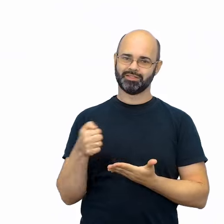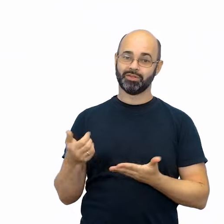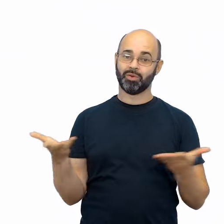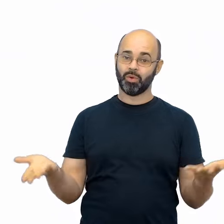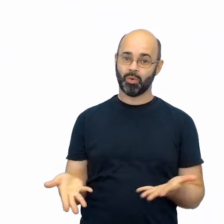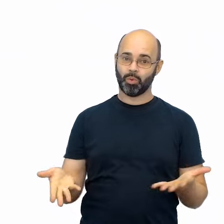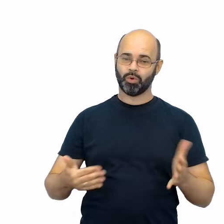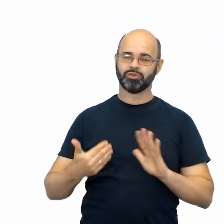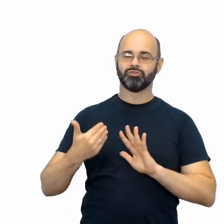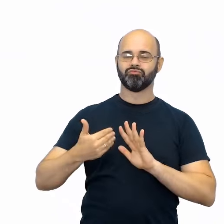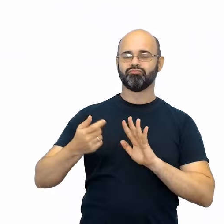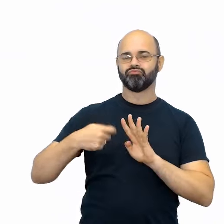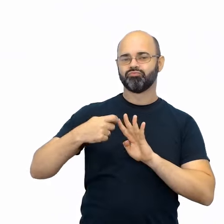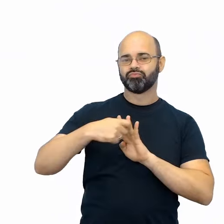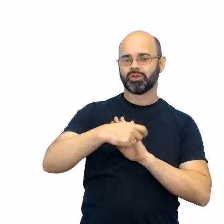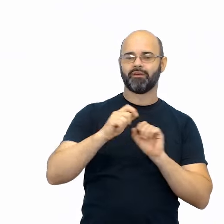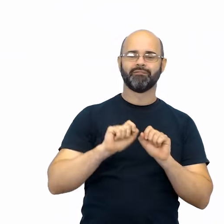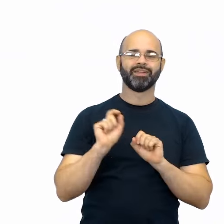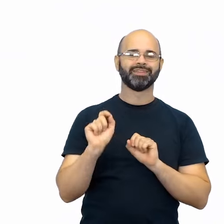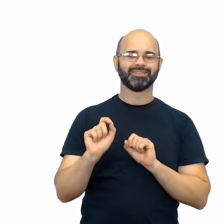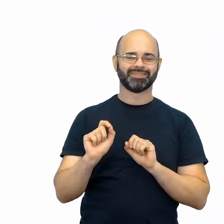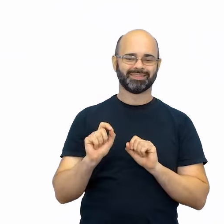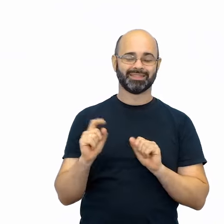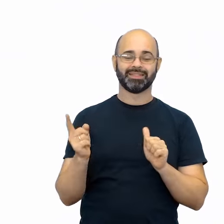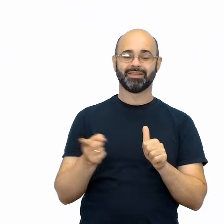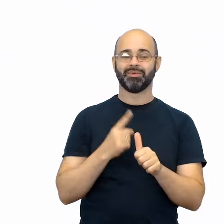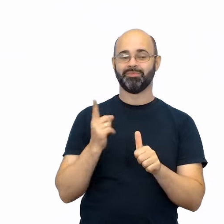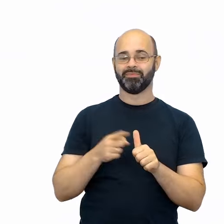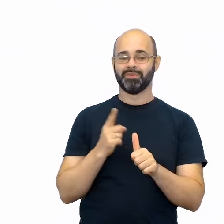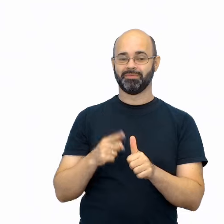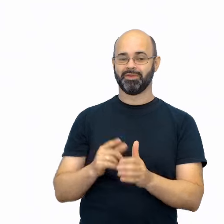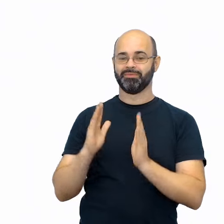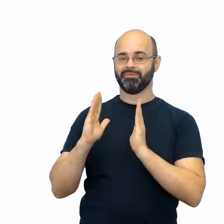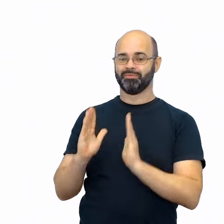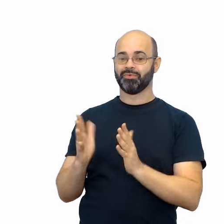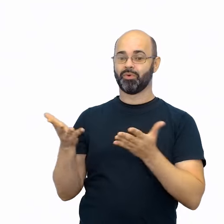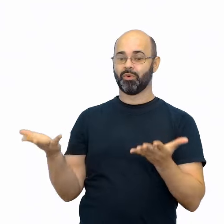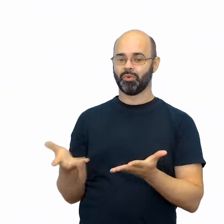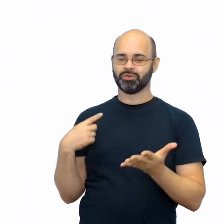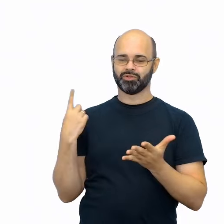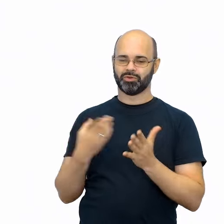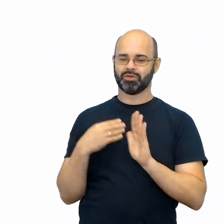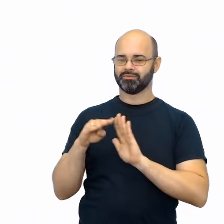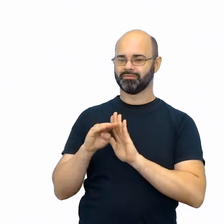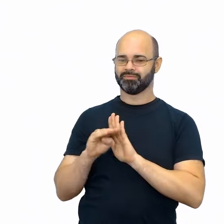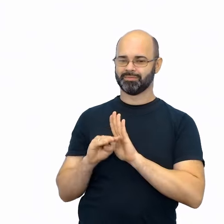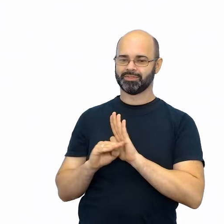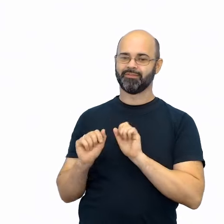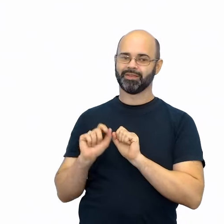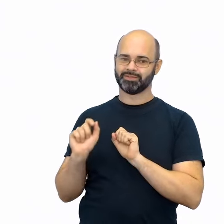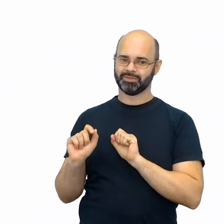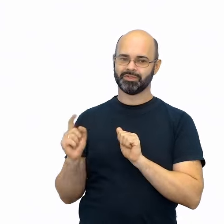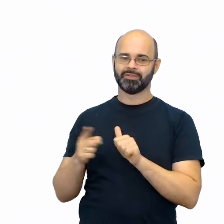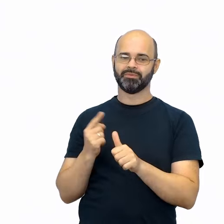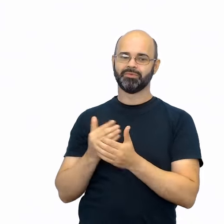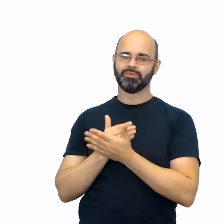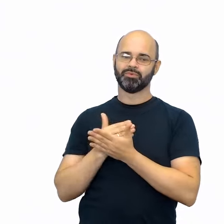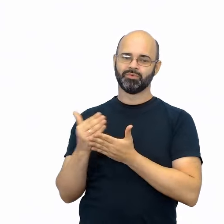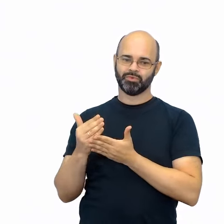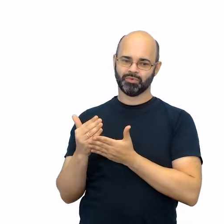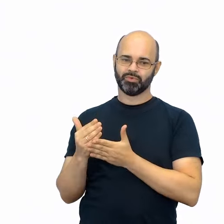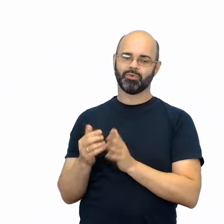Então, no primeiro momento, nós conheceremos o foco formativo das SD9, de acordo com o roteiro